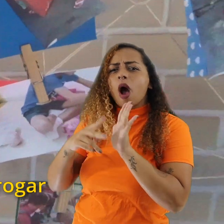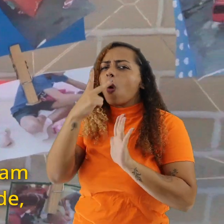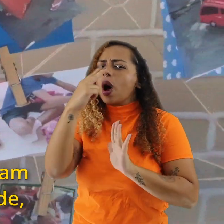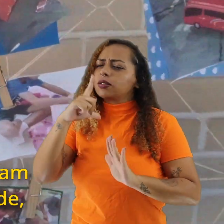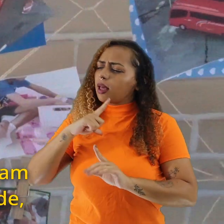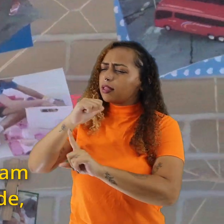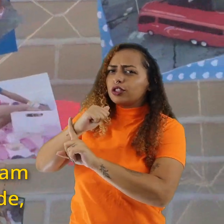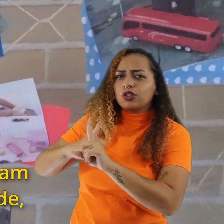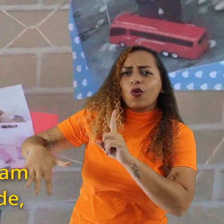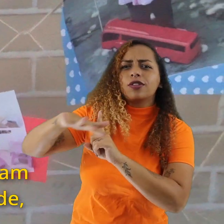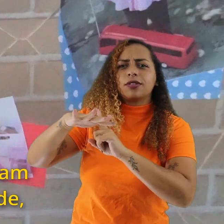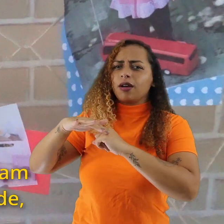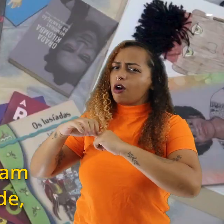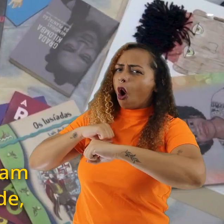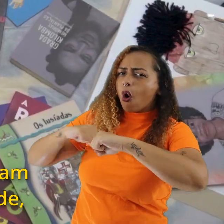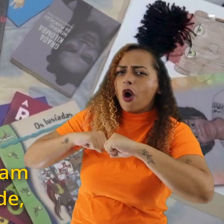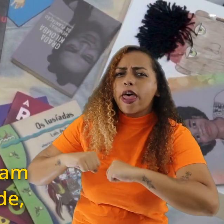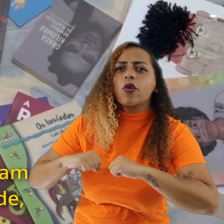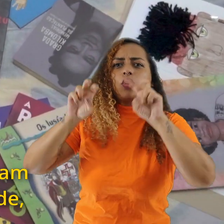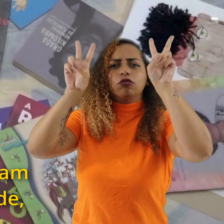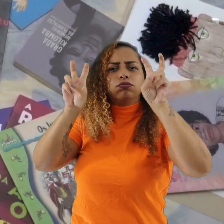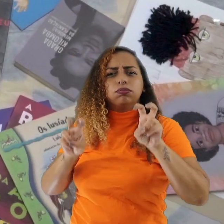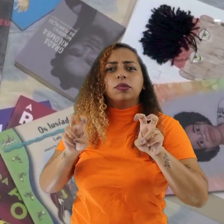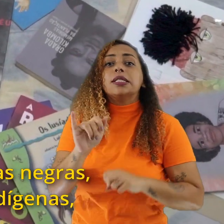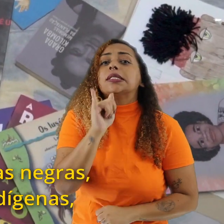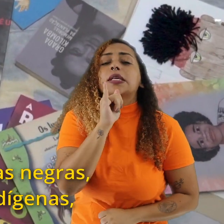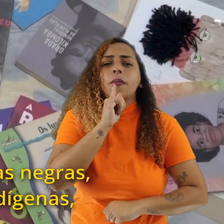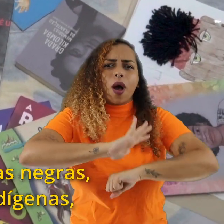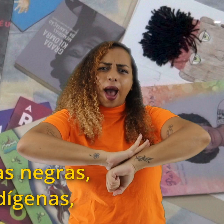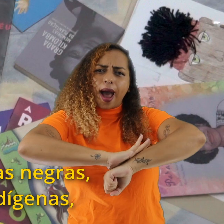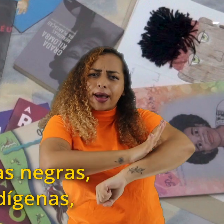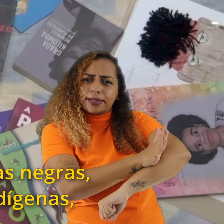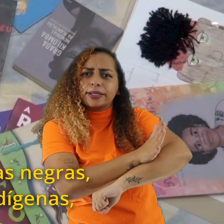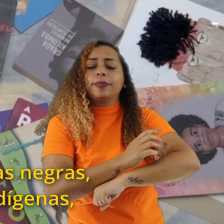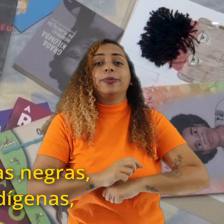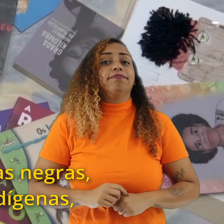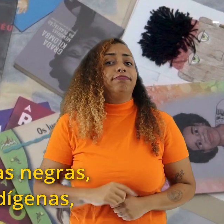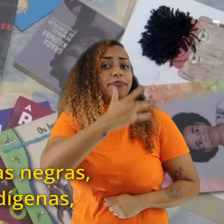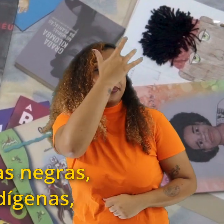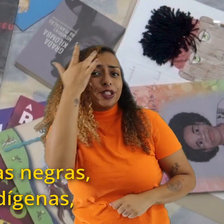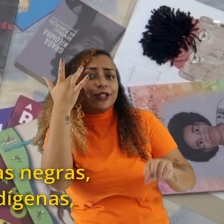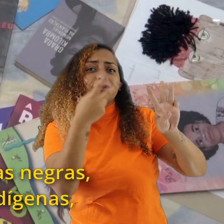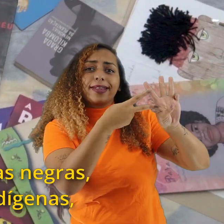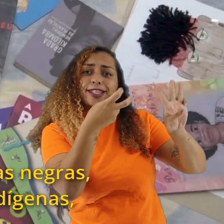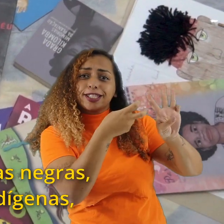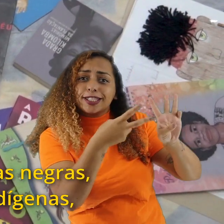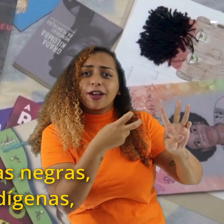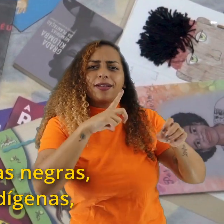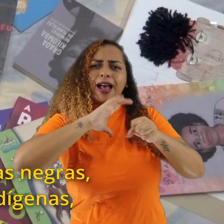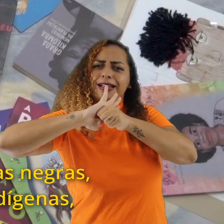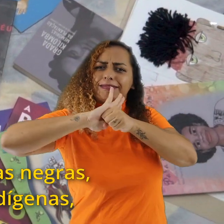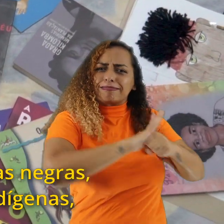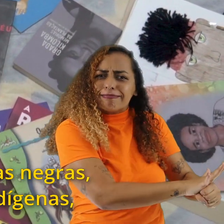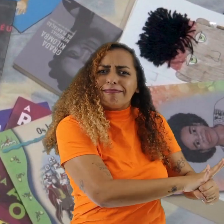interrogar sobre assuntos que estavam efervescendo na sociedade, como casos de racismo a pessoas negras, tragédias vividas por